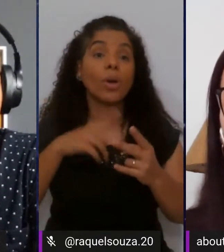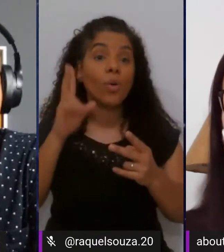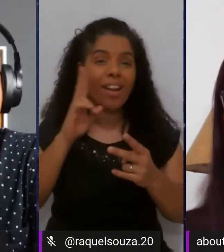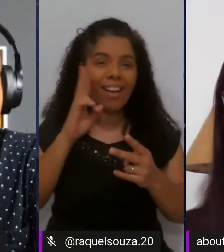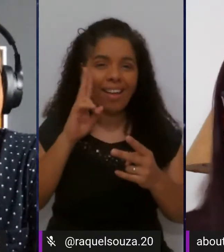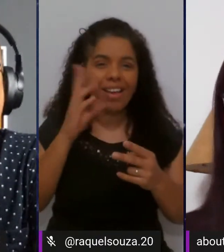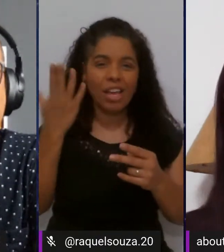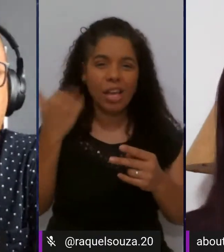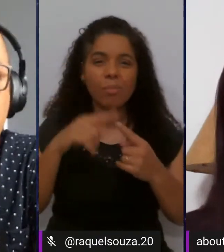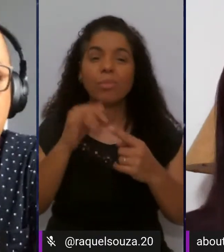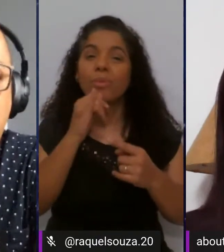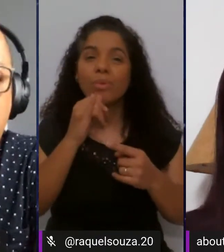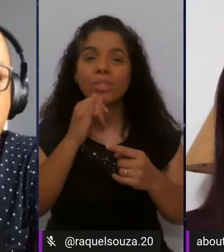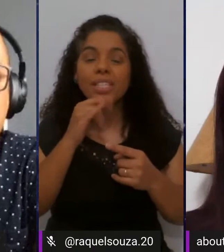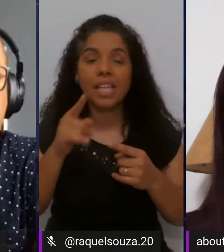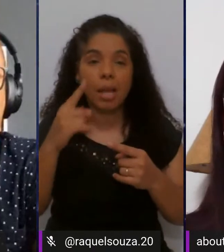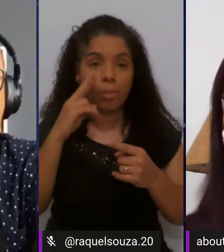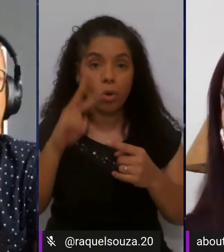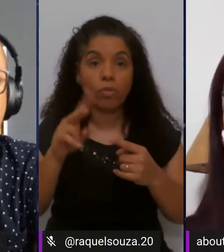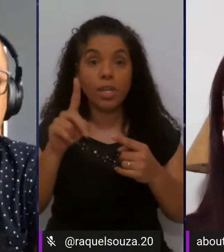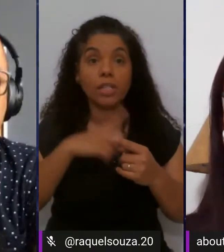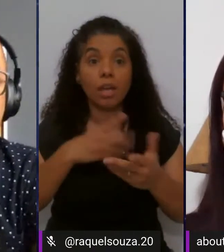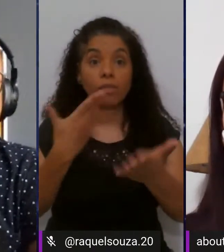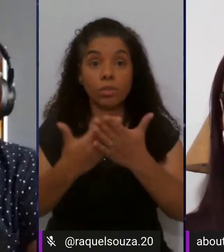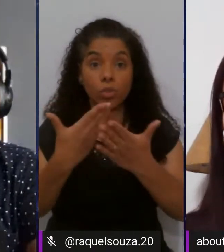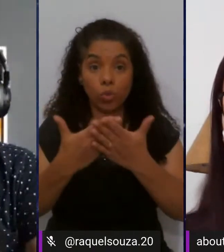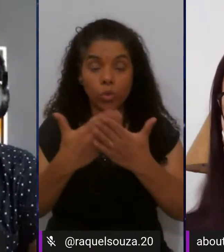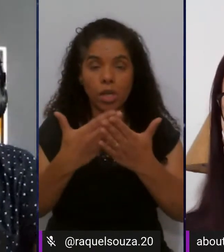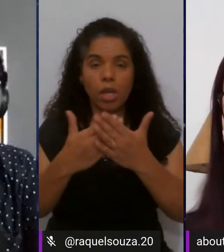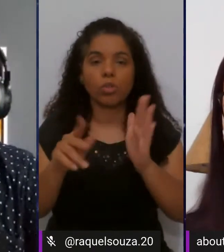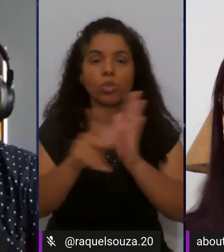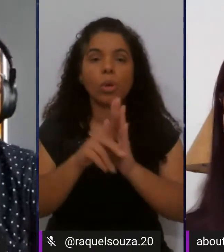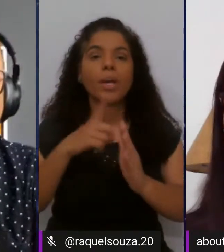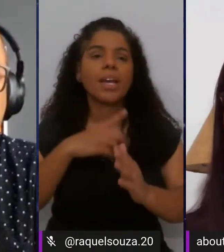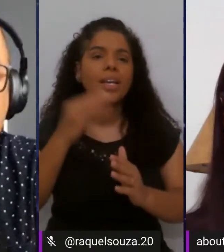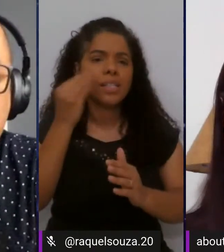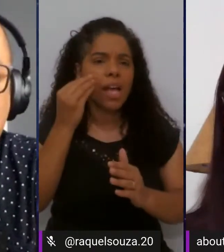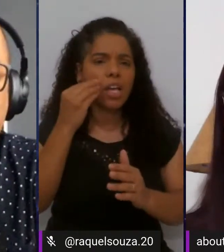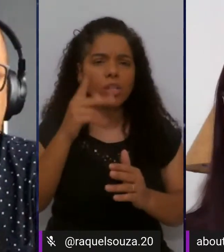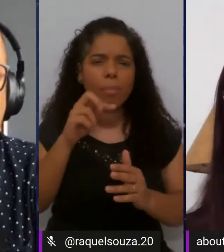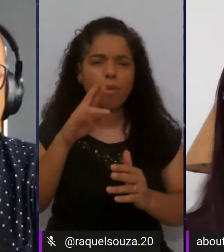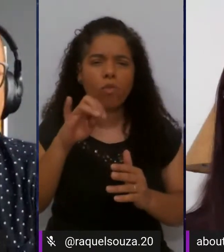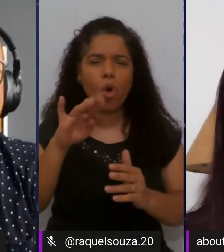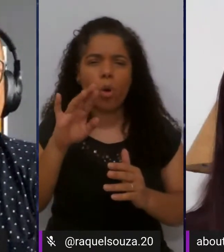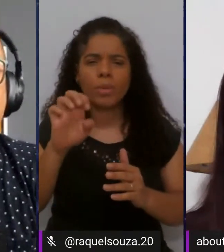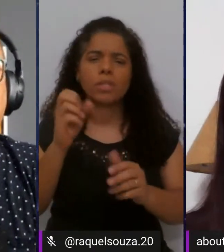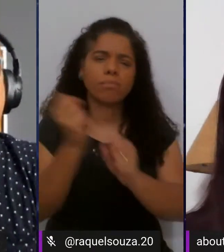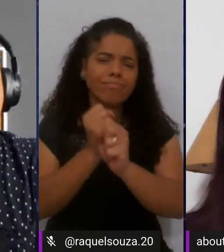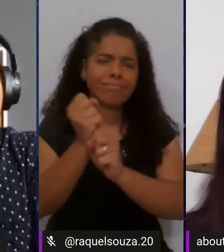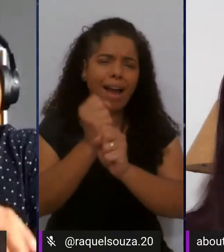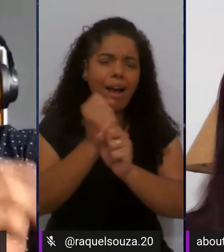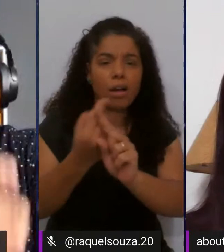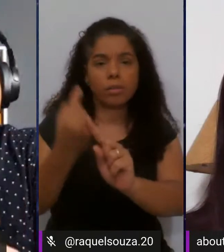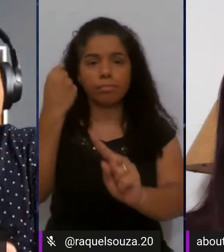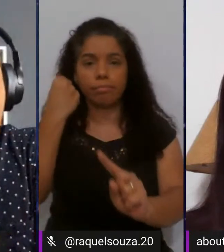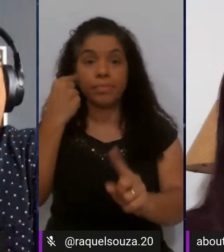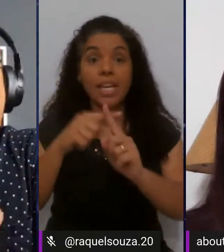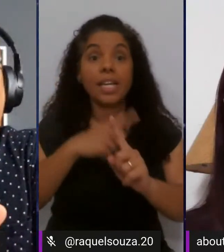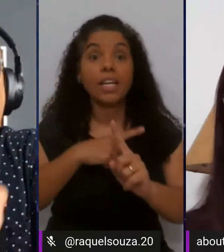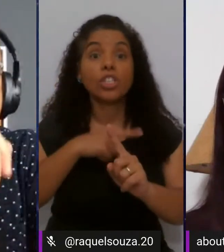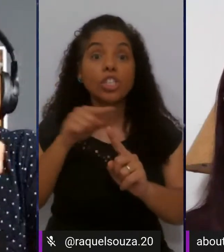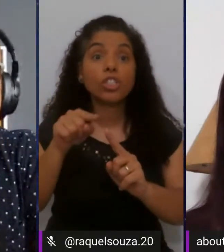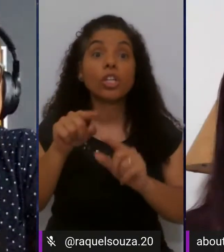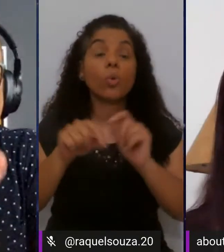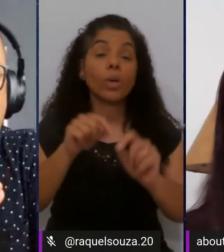exemplo que eu vi quando eu estava ainda estudando sobre teste de performance há muitos anos atrás que onde a gente tinha lá